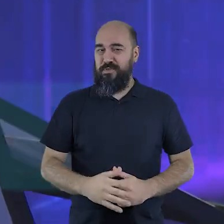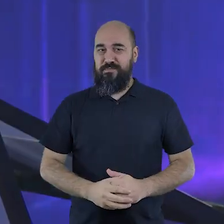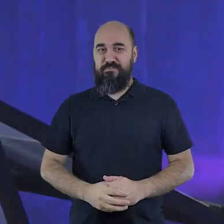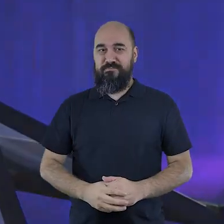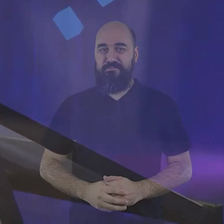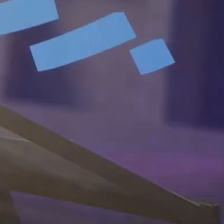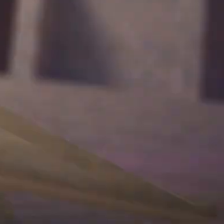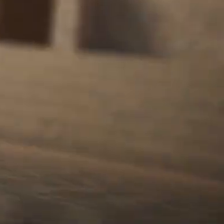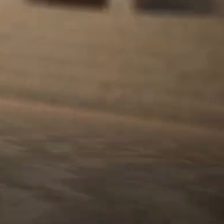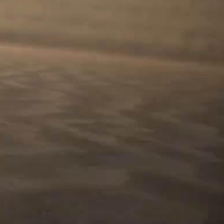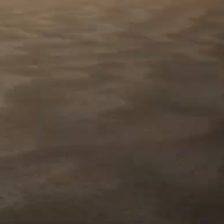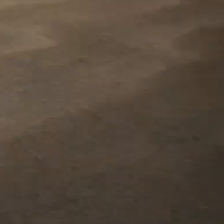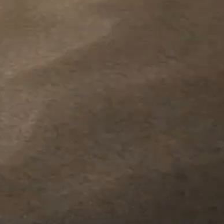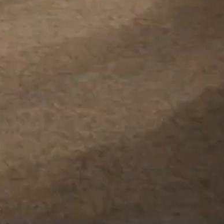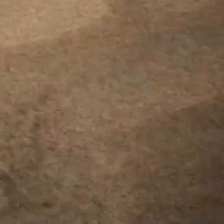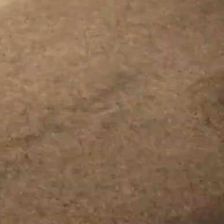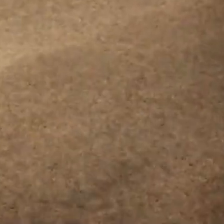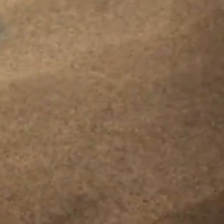está só começando.